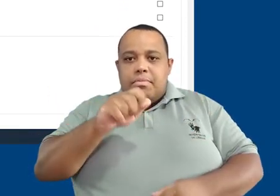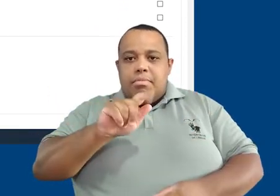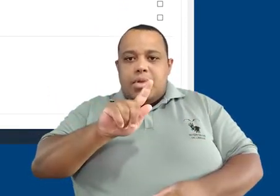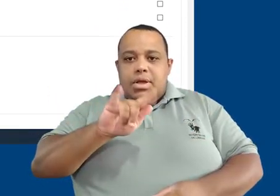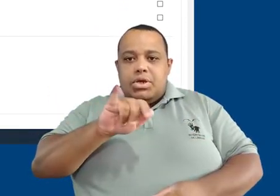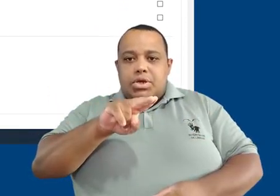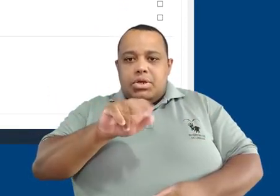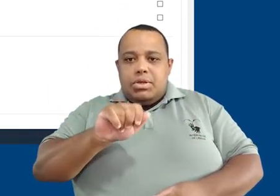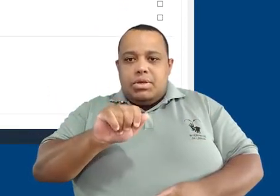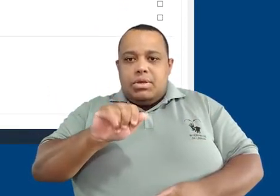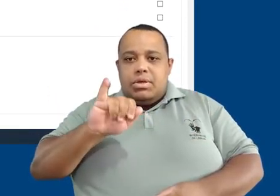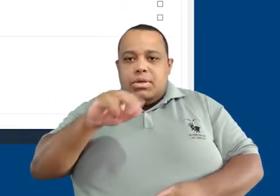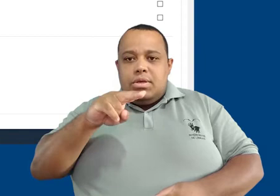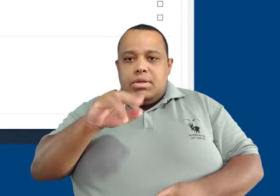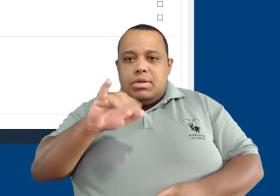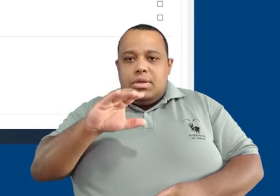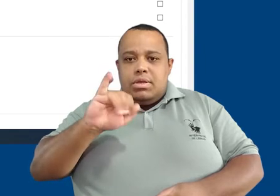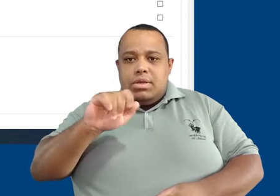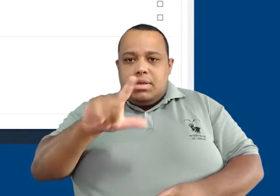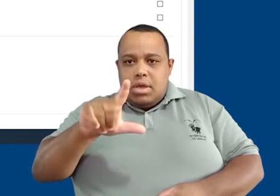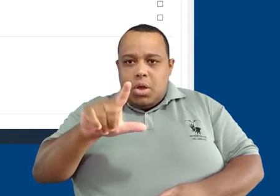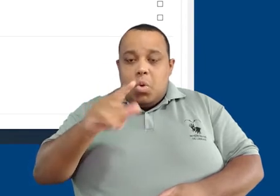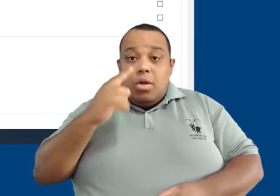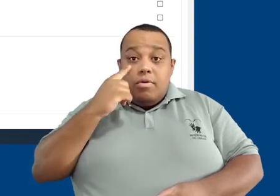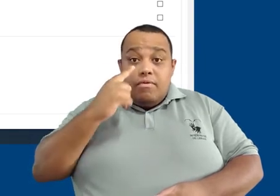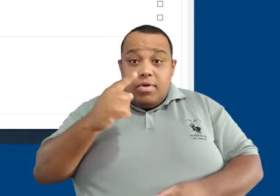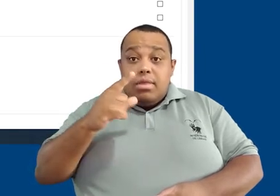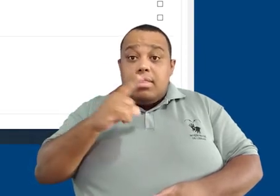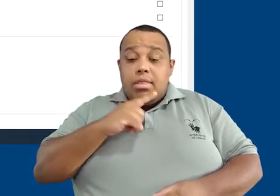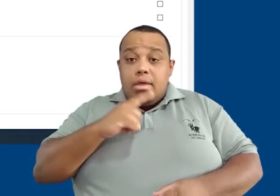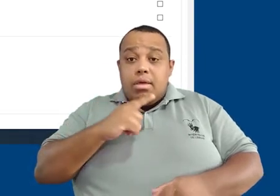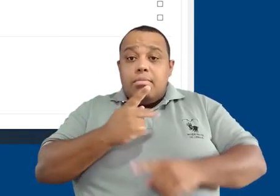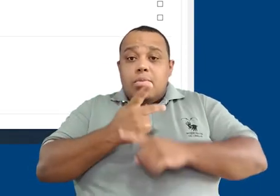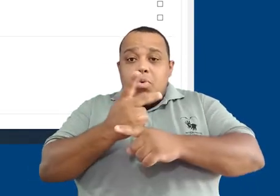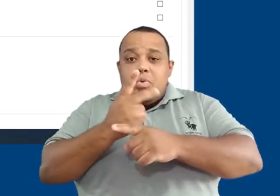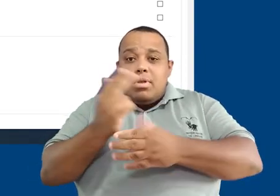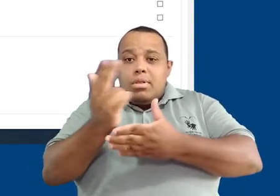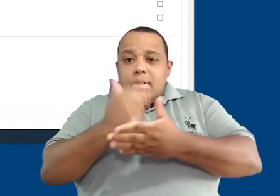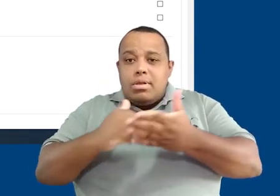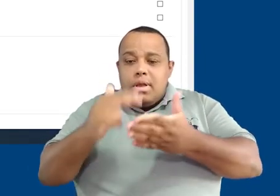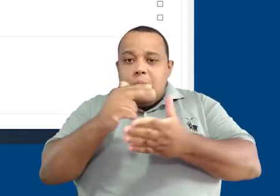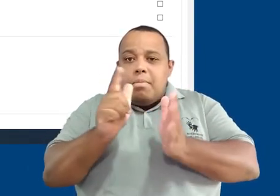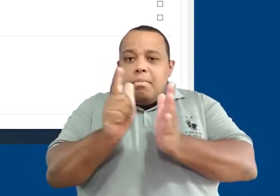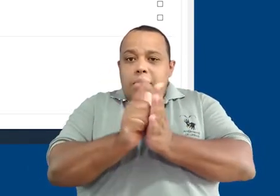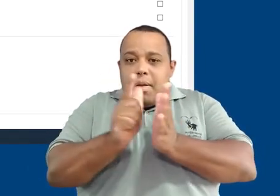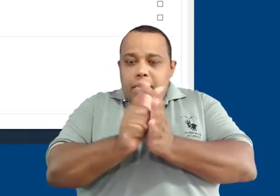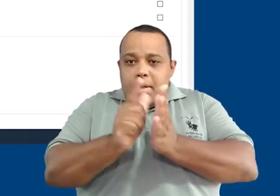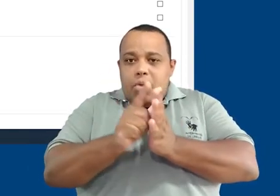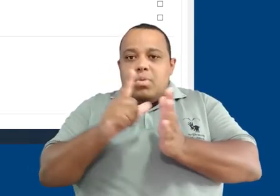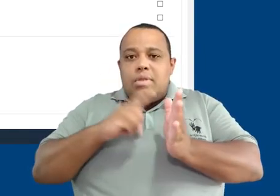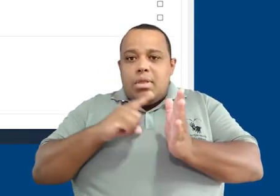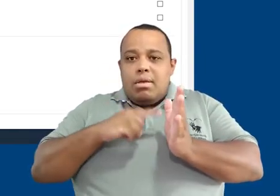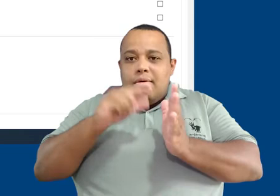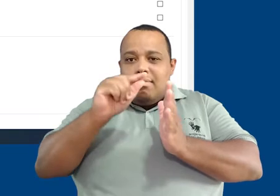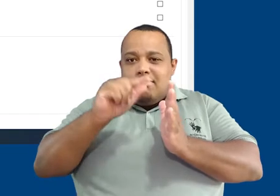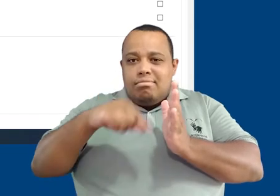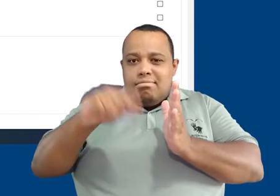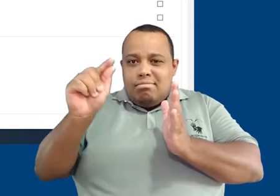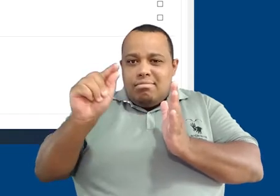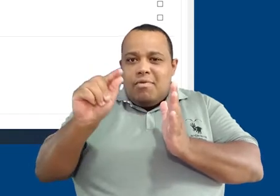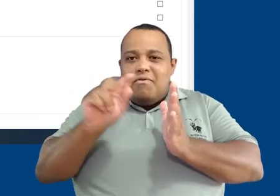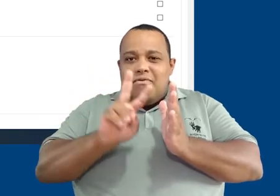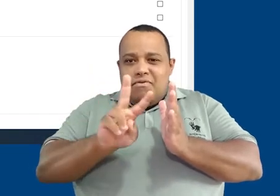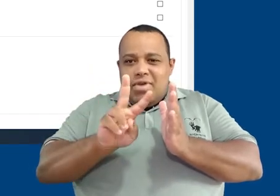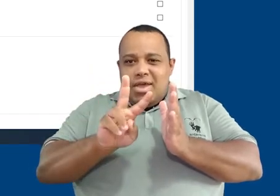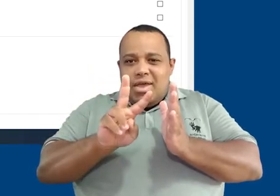que desejamos acessar, reconheço a atividade do tipo questionário por seu ícone, uma folha de papel com um V de marcado